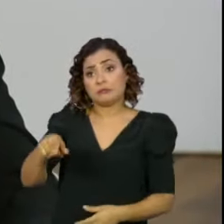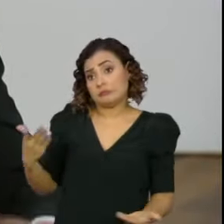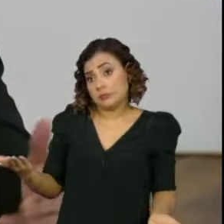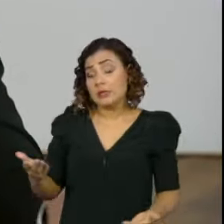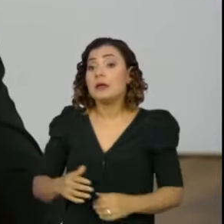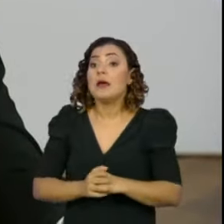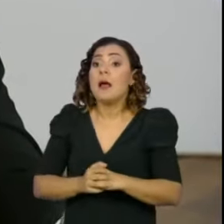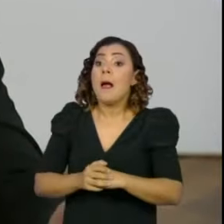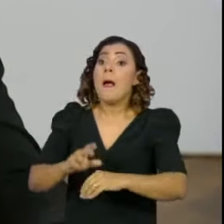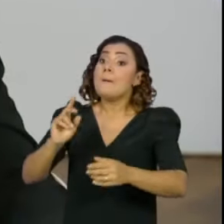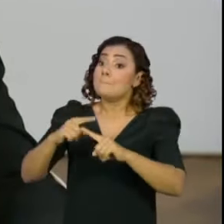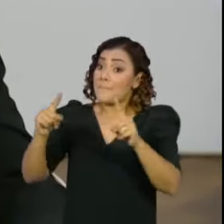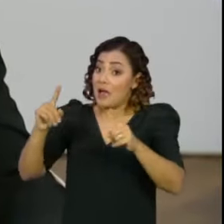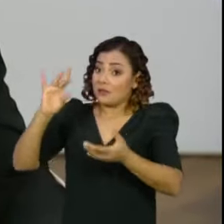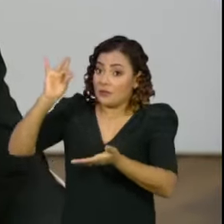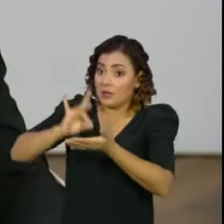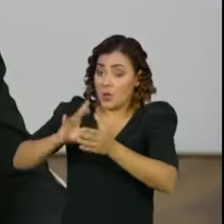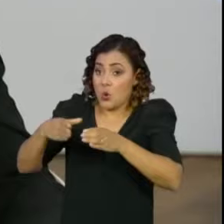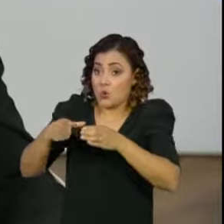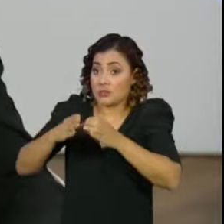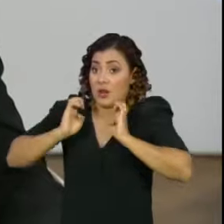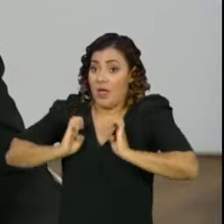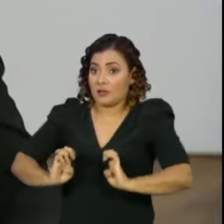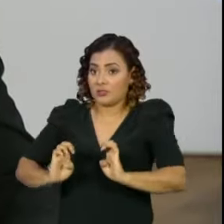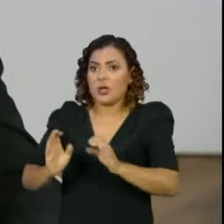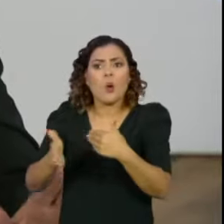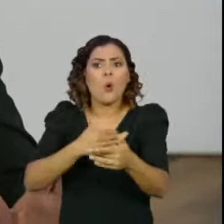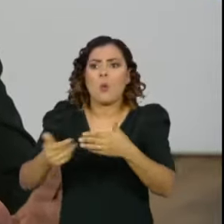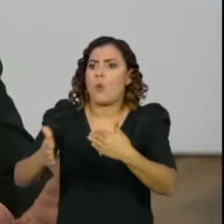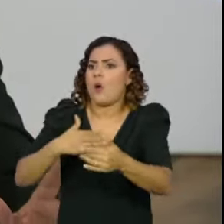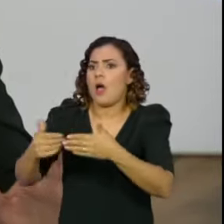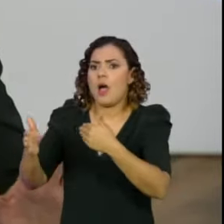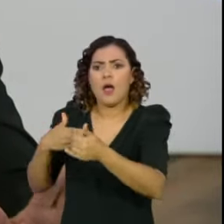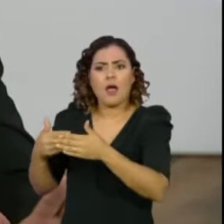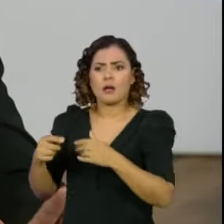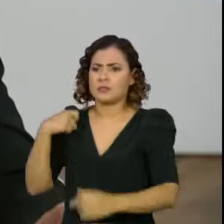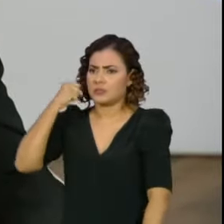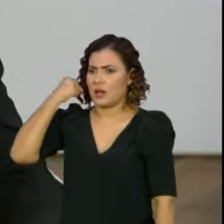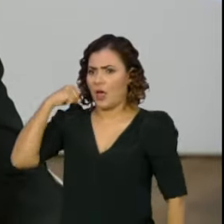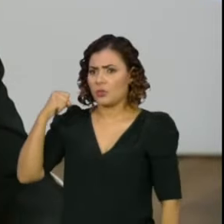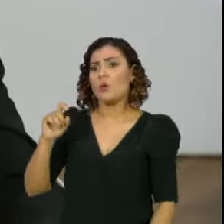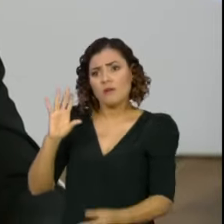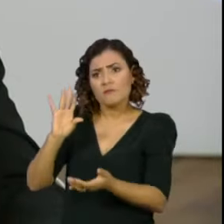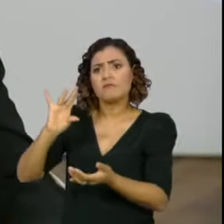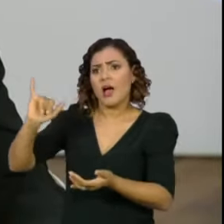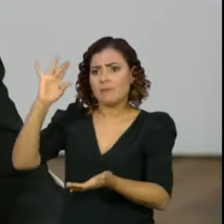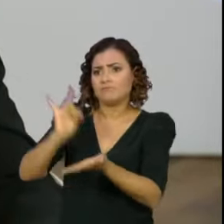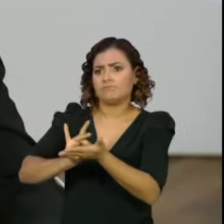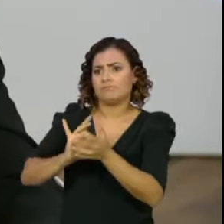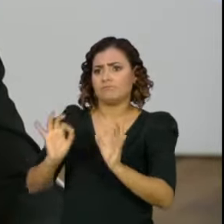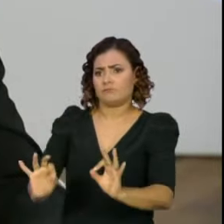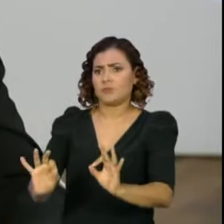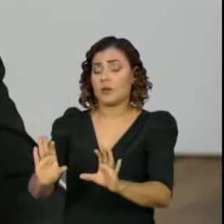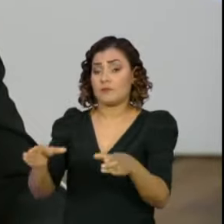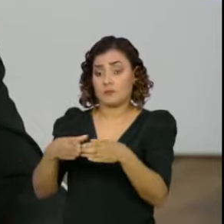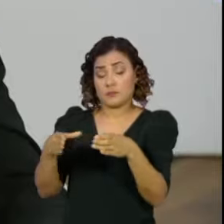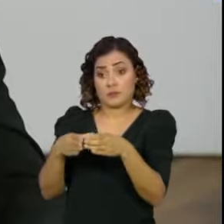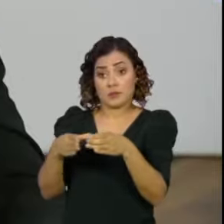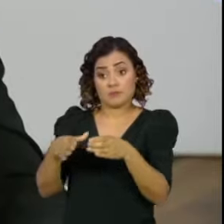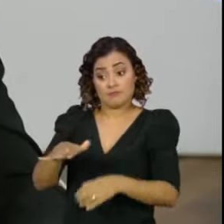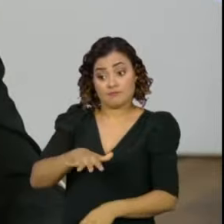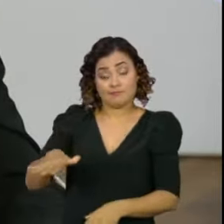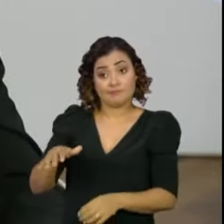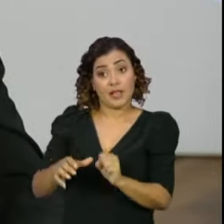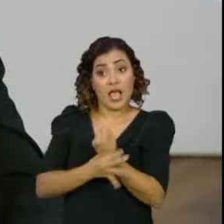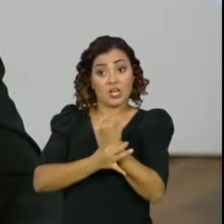A sua submissão ao Conselho de Ética, como todo e qualquer senador, haverá de ser dentro do equilíbrio necessário do devido processo legal,